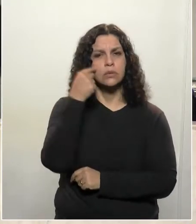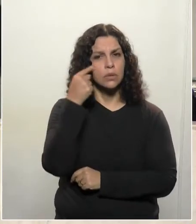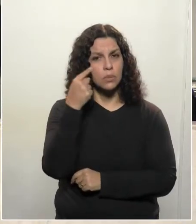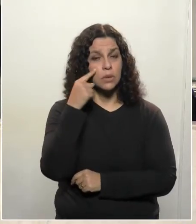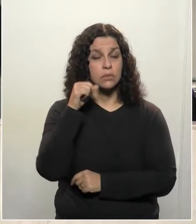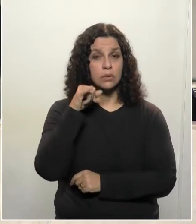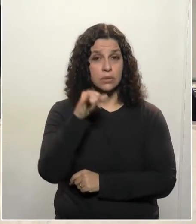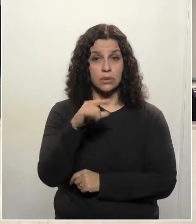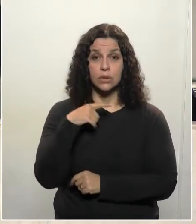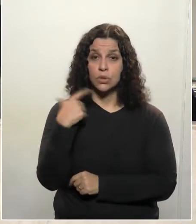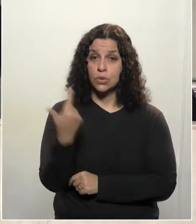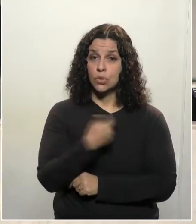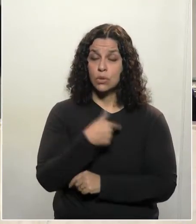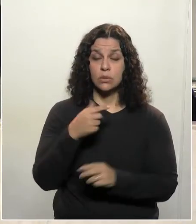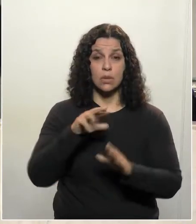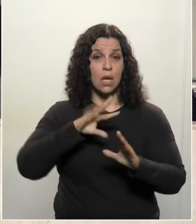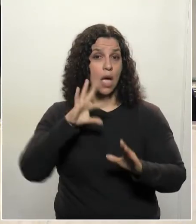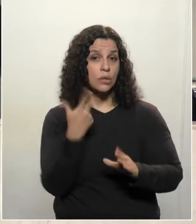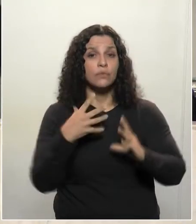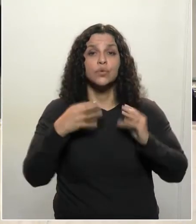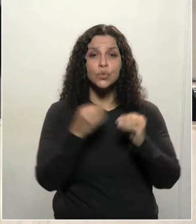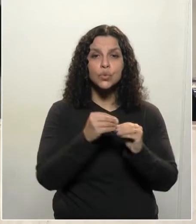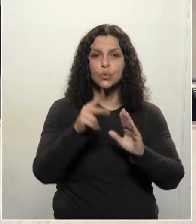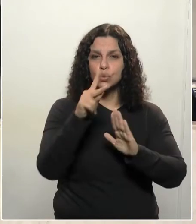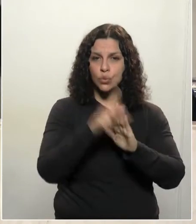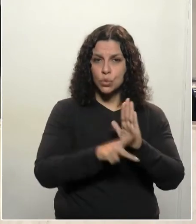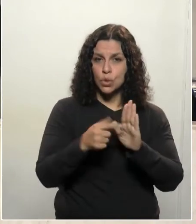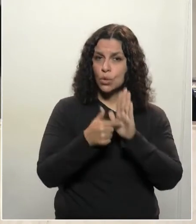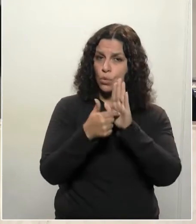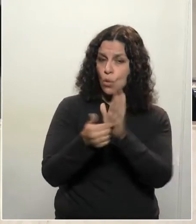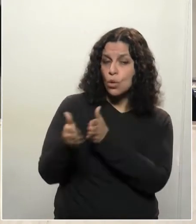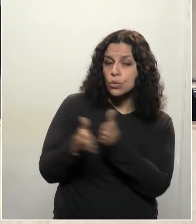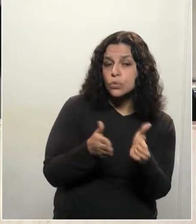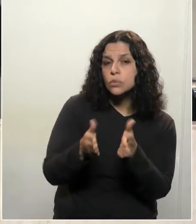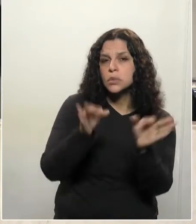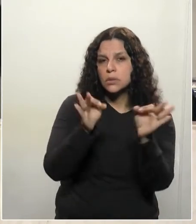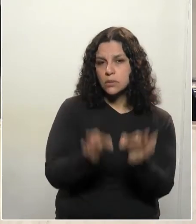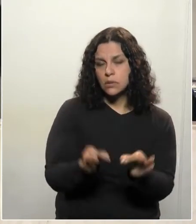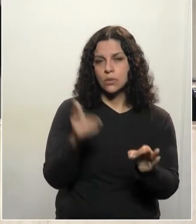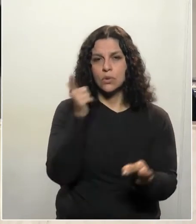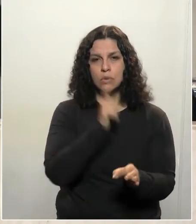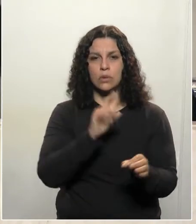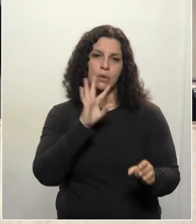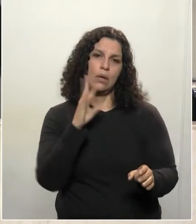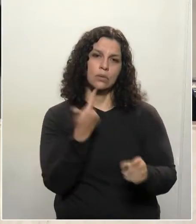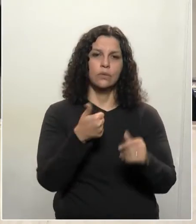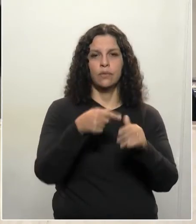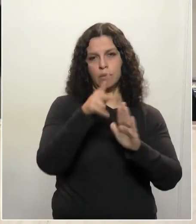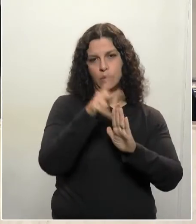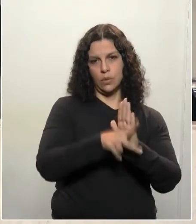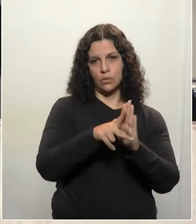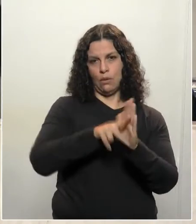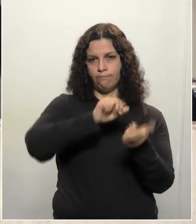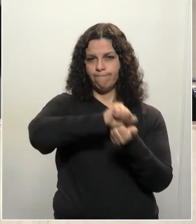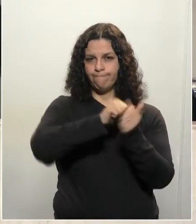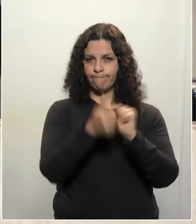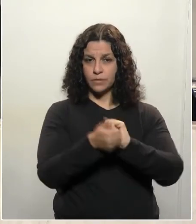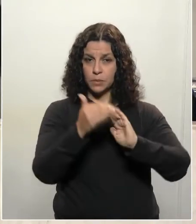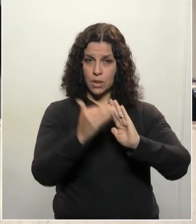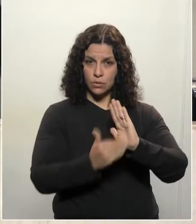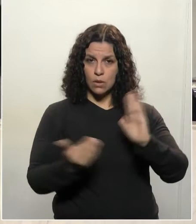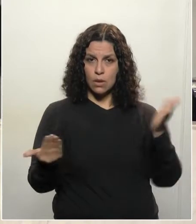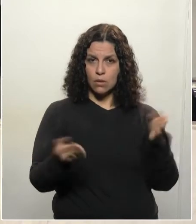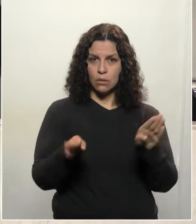que se não resolve completamente, mostra o caminho para poder, de fato, retirar o